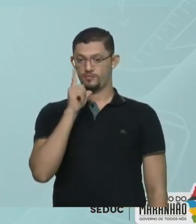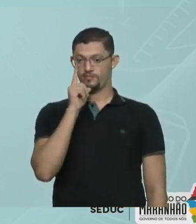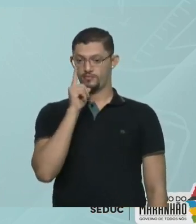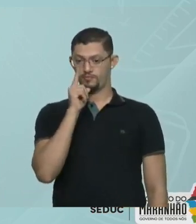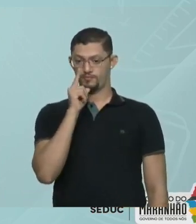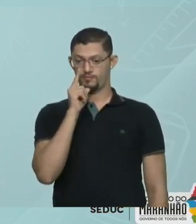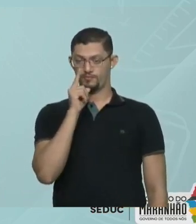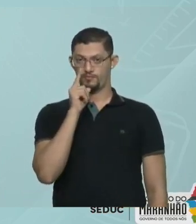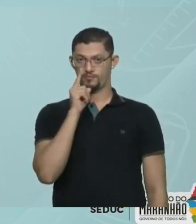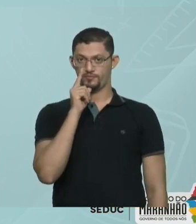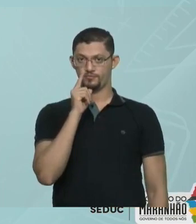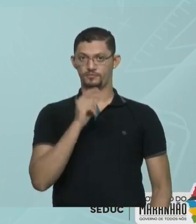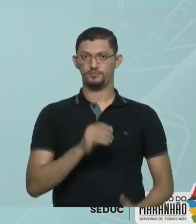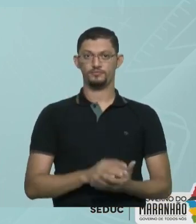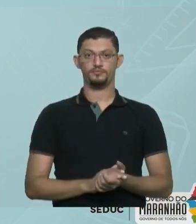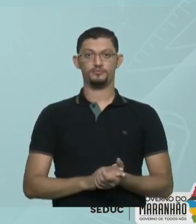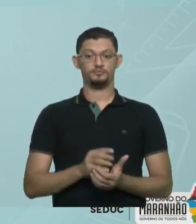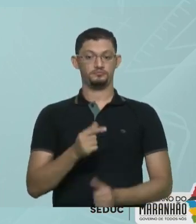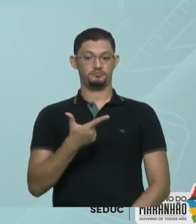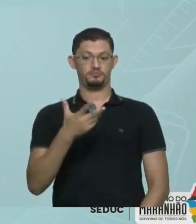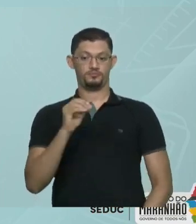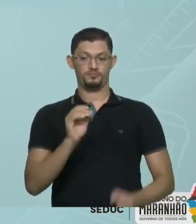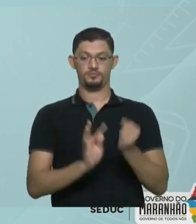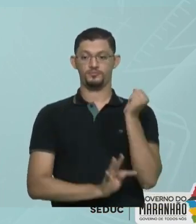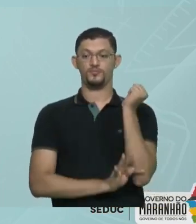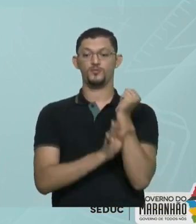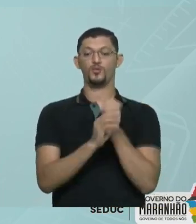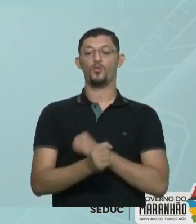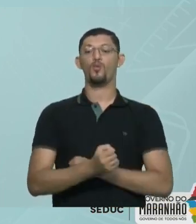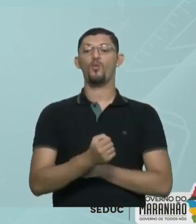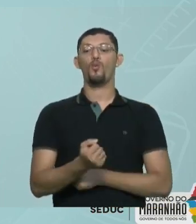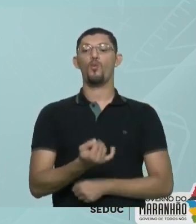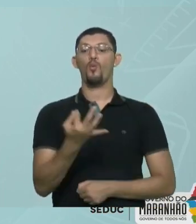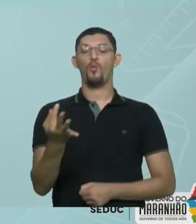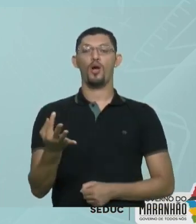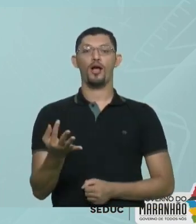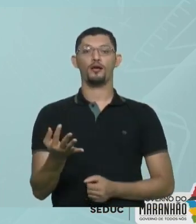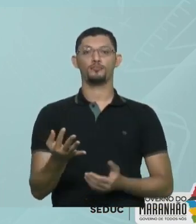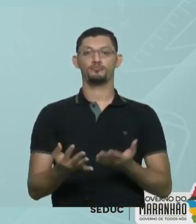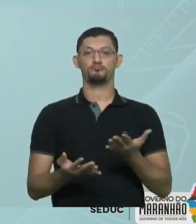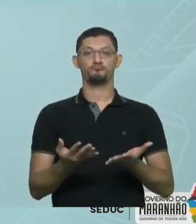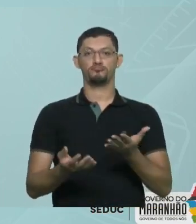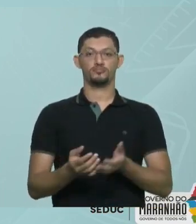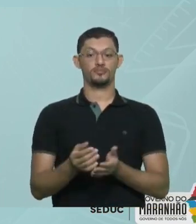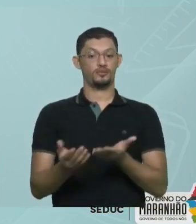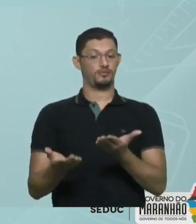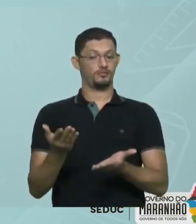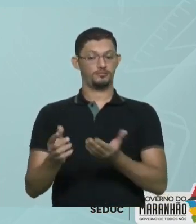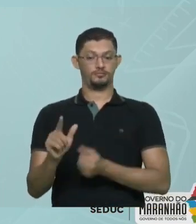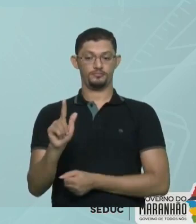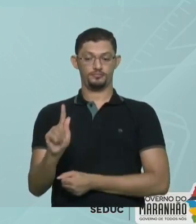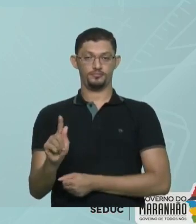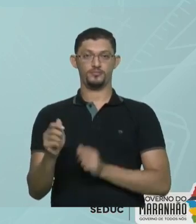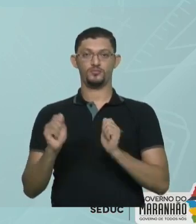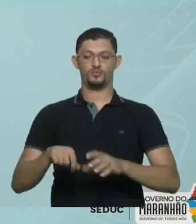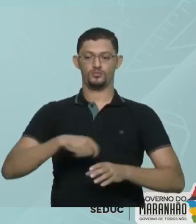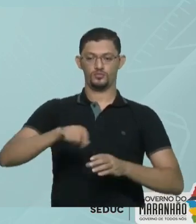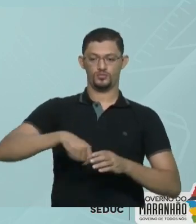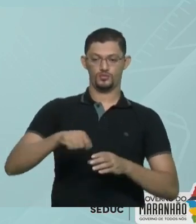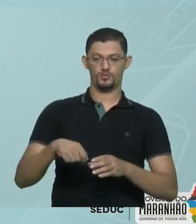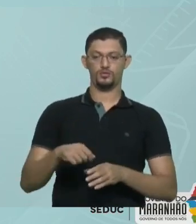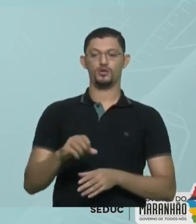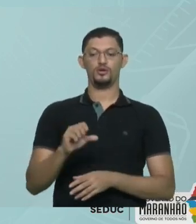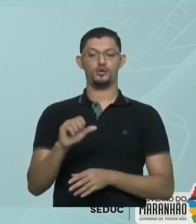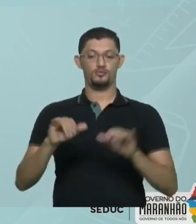água A 20 graus Celsius Qual é a quantidade Em gramas desse sal Que permite preparar Uma solução saturada?